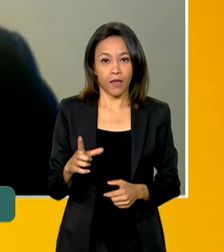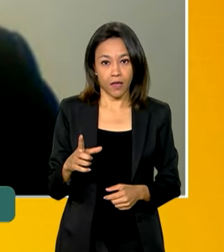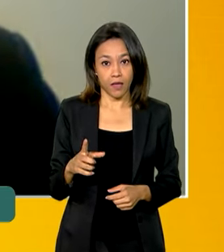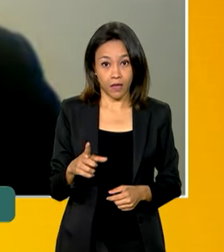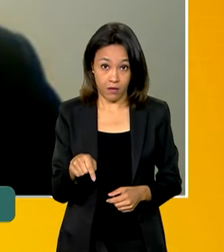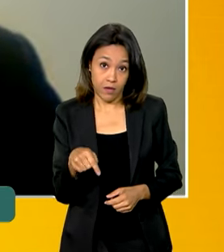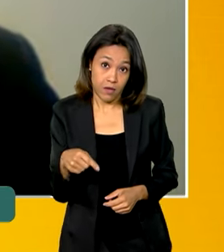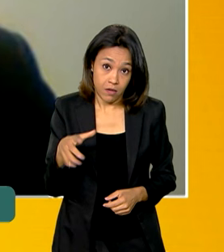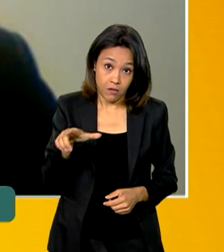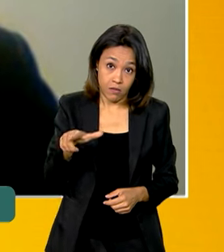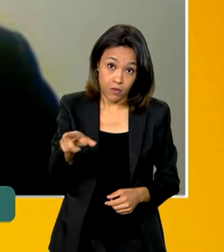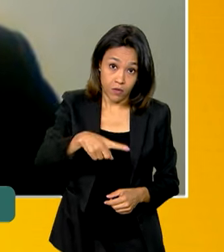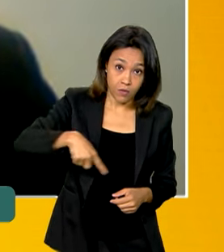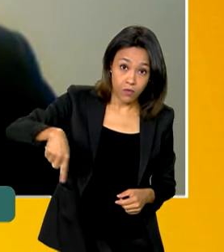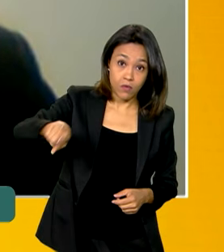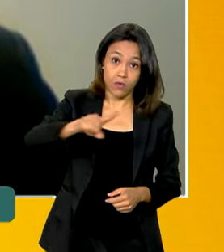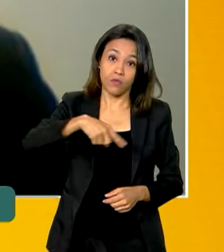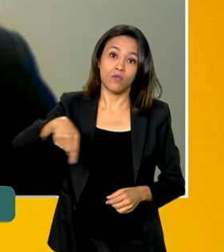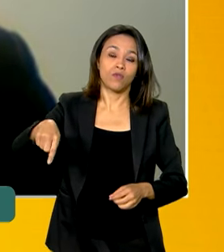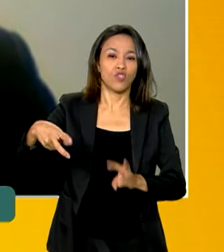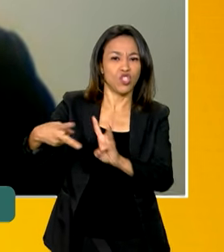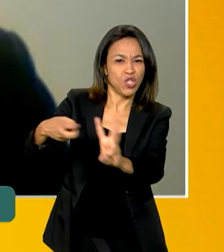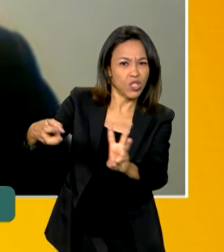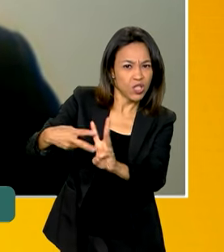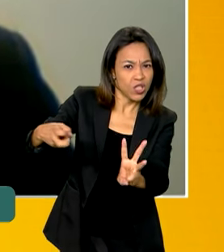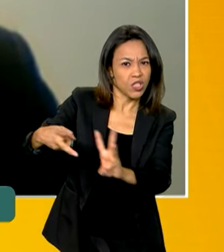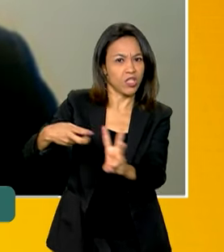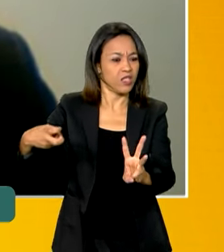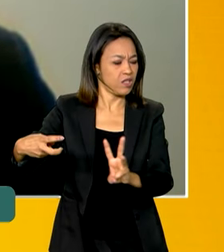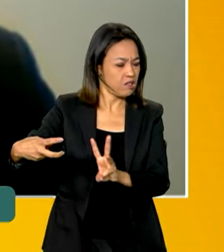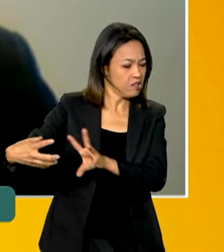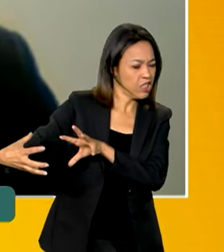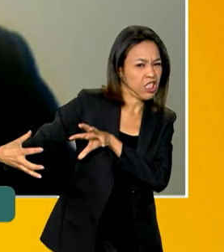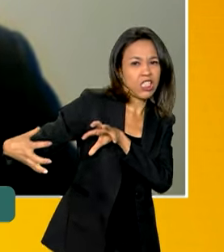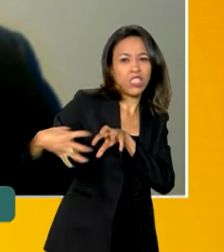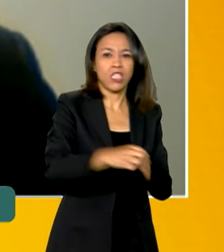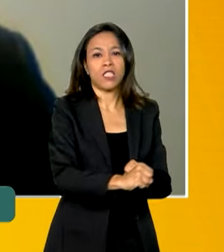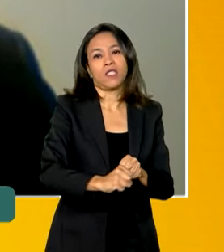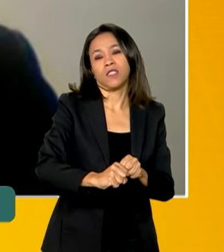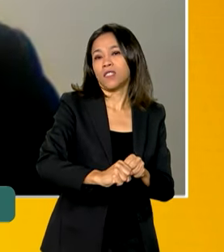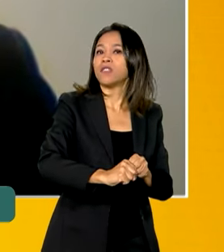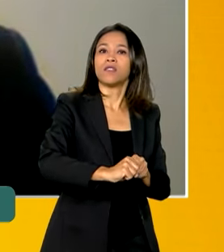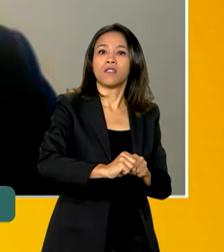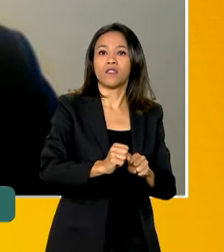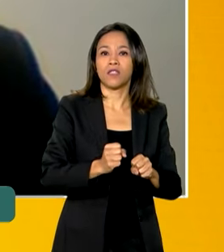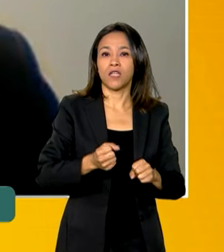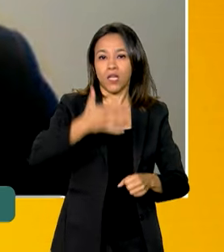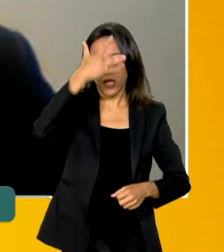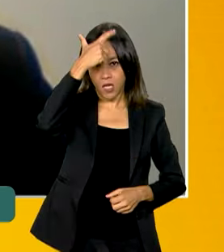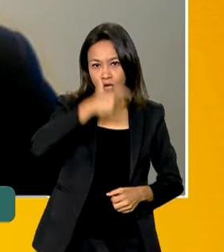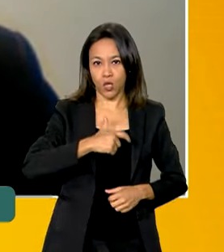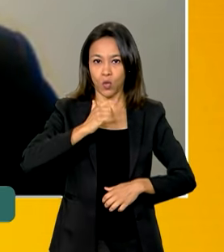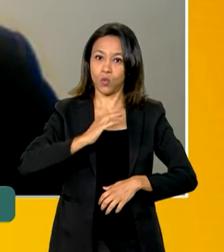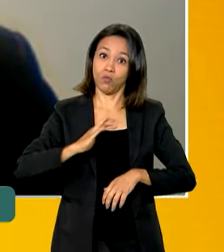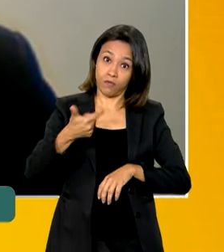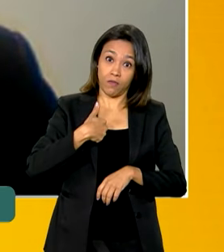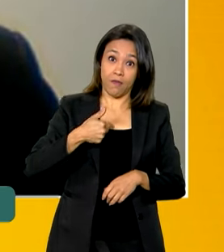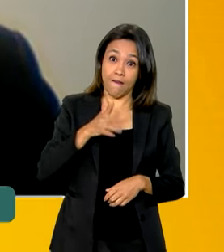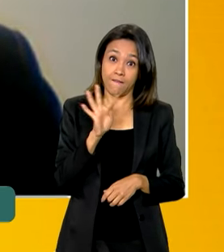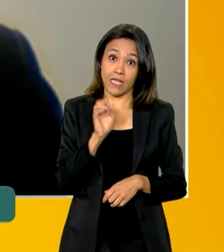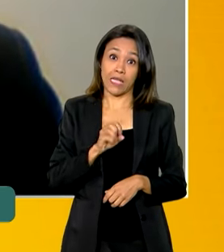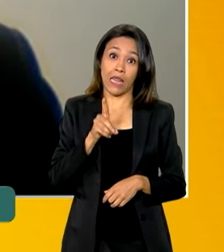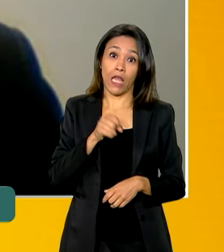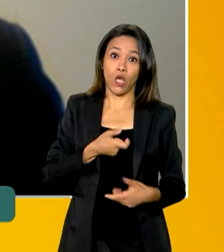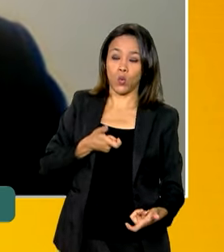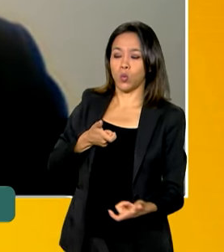quando os proprietários e indígenas acabam retomando seu território e o fazendeiro tentando fazer essa proteção, isso gera um conflito de